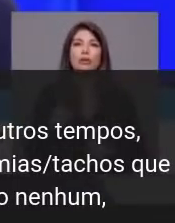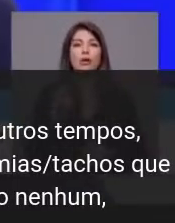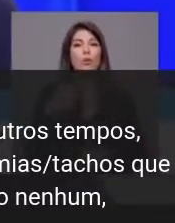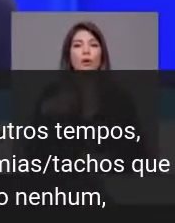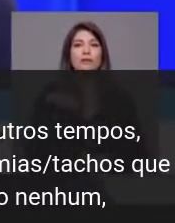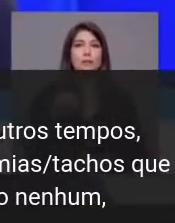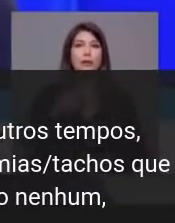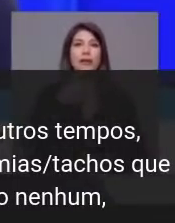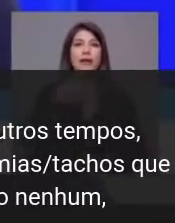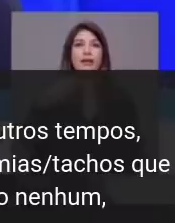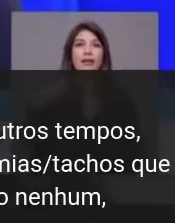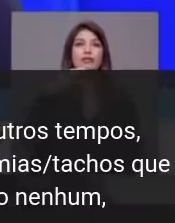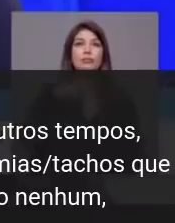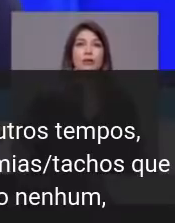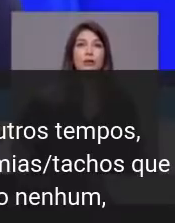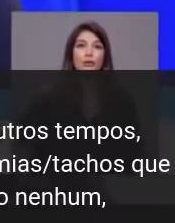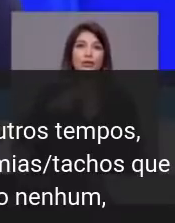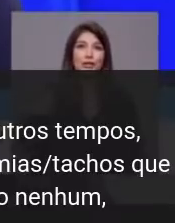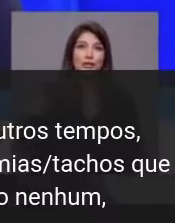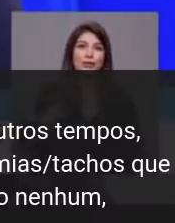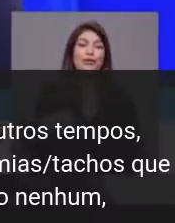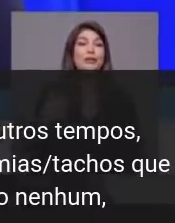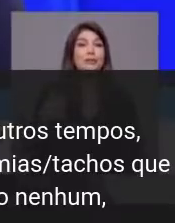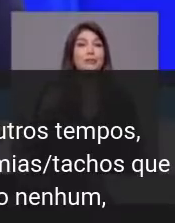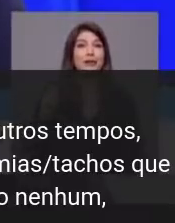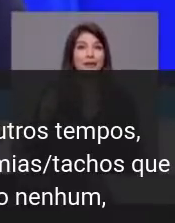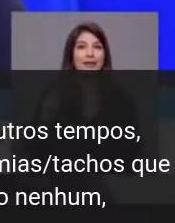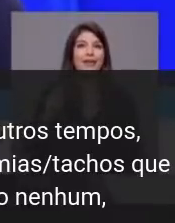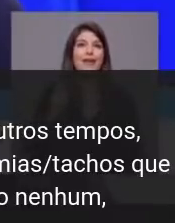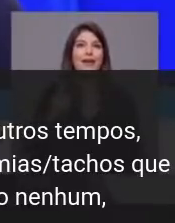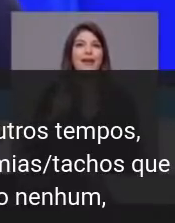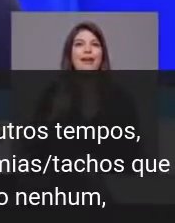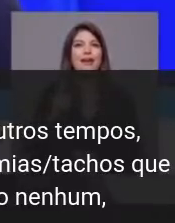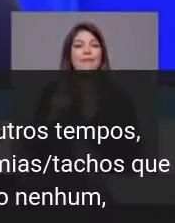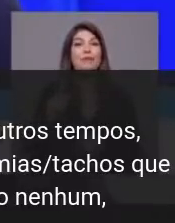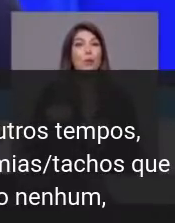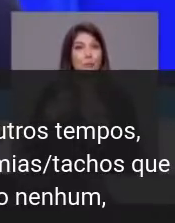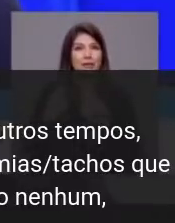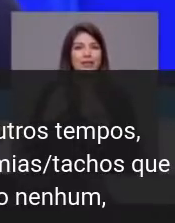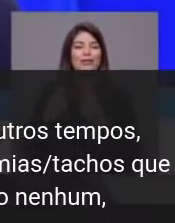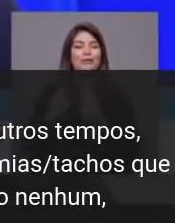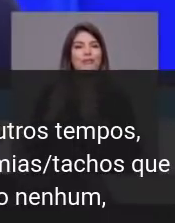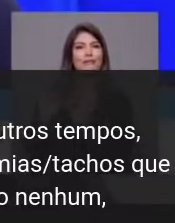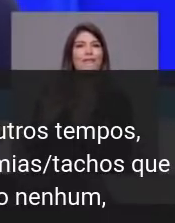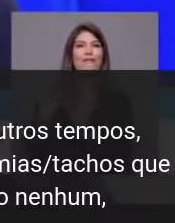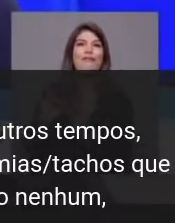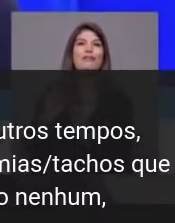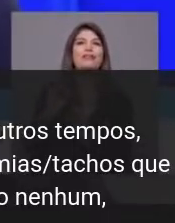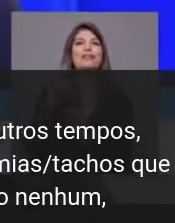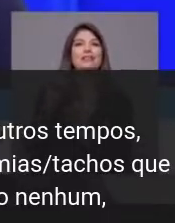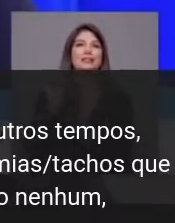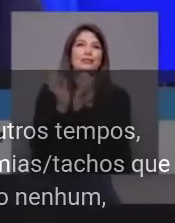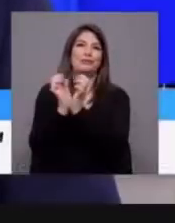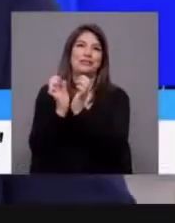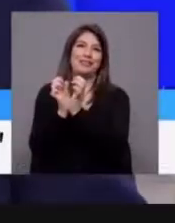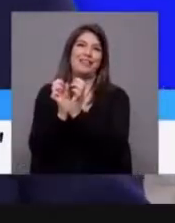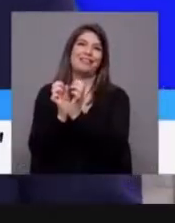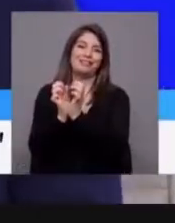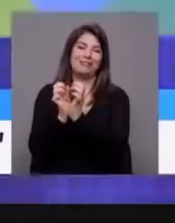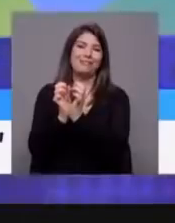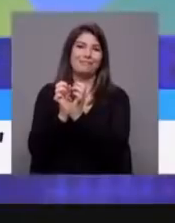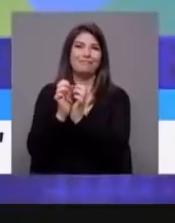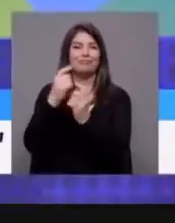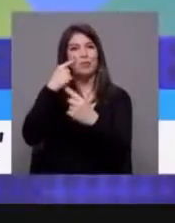de euros nestes anos. O Bloco de Esquerda é seguramente o partido que mais fez pela sustentabilidade da Segurança Social e que defende a Segurança Social. Ambos contas